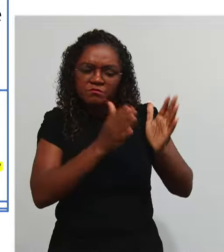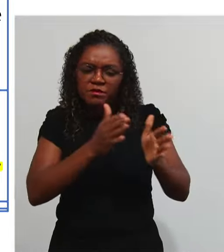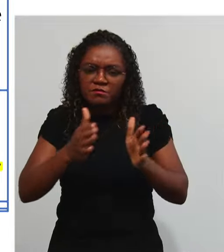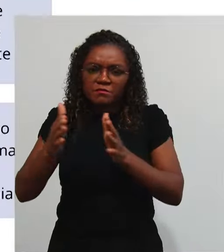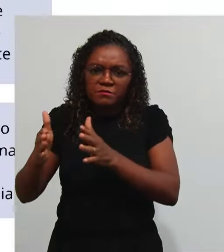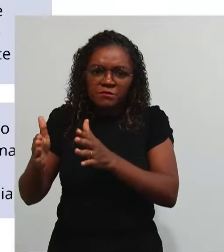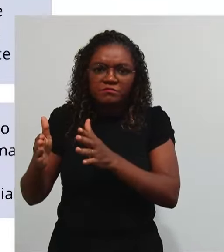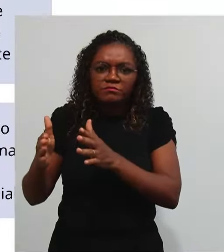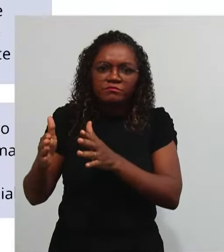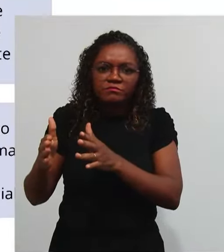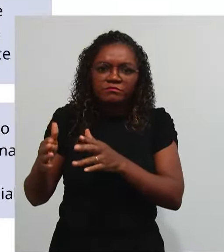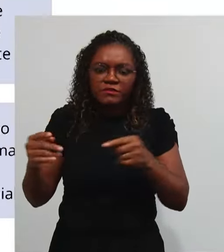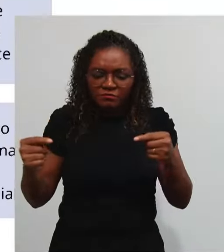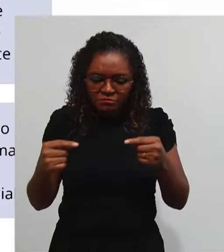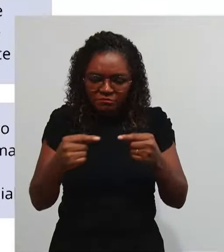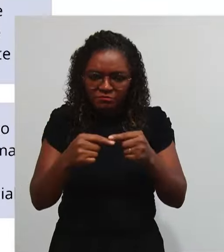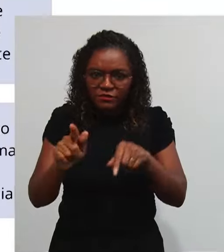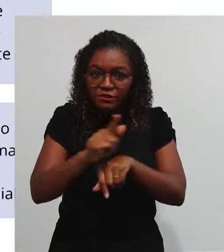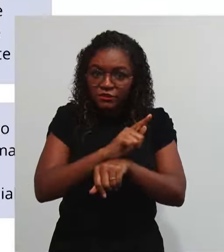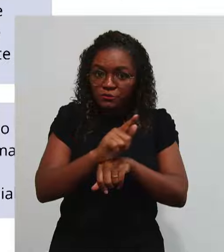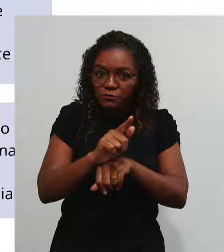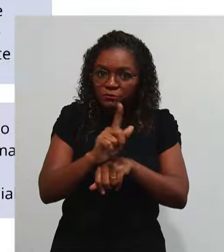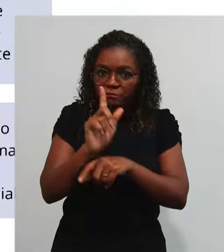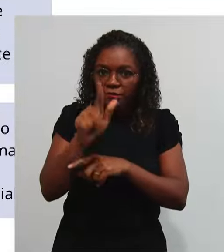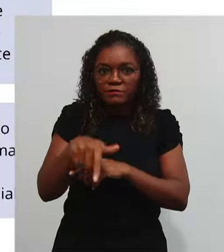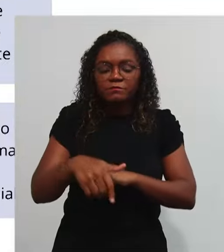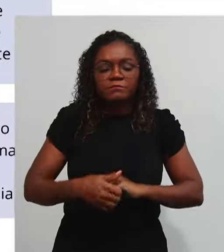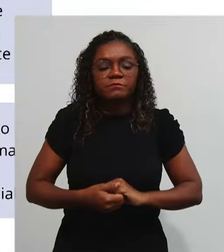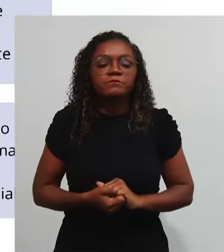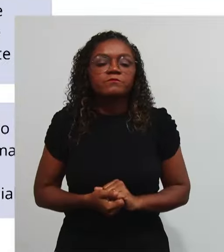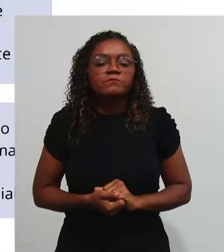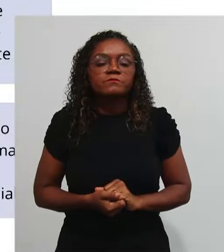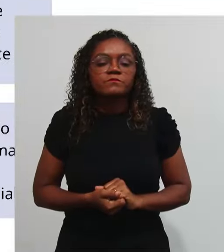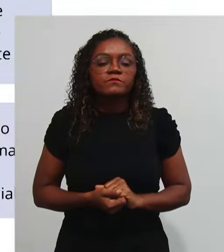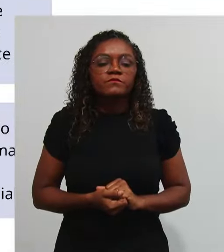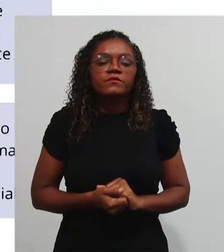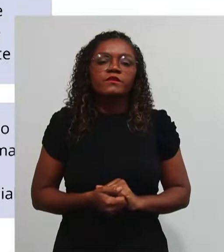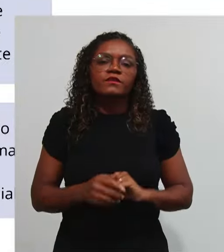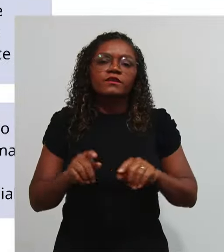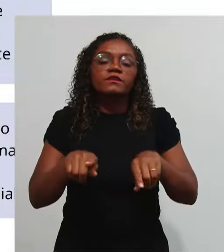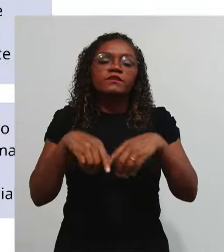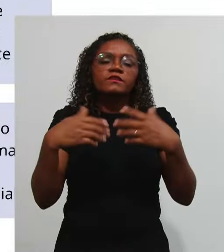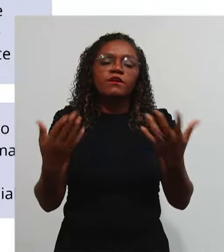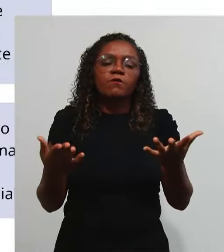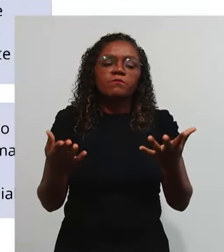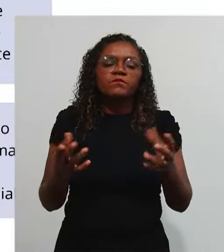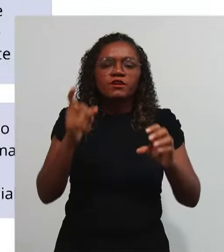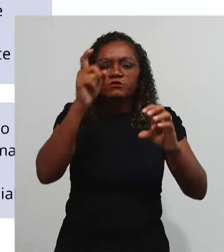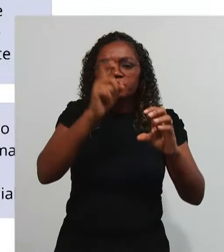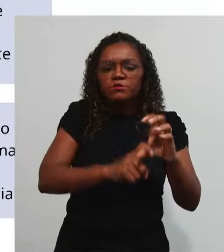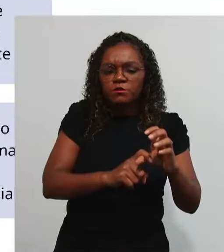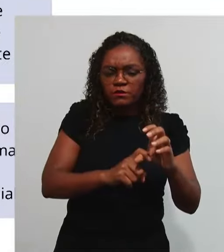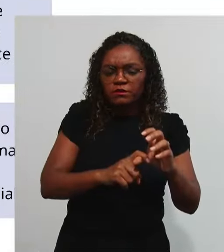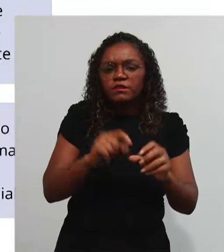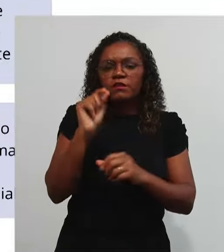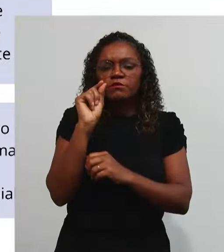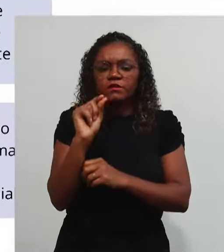Aos atos Dos gestores Senhores As contas Elas podem Ser